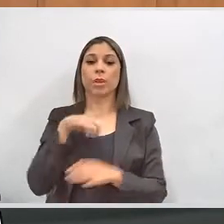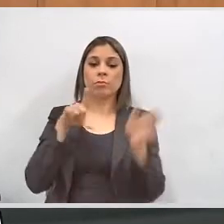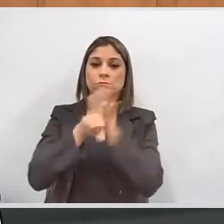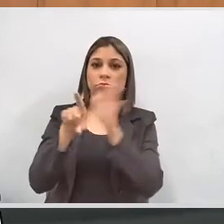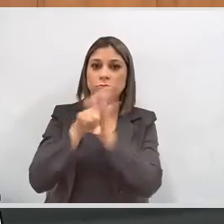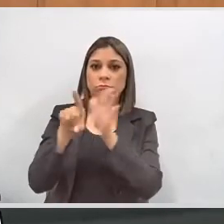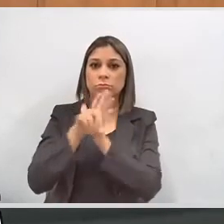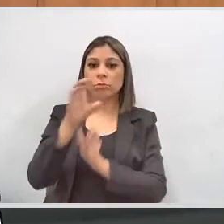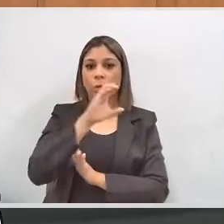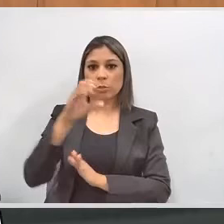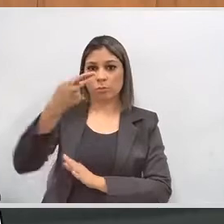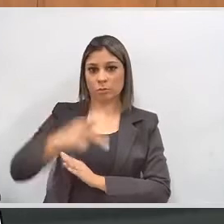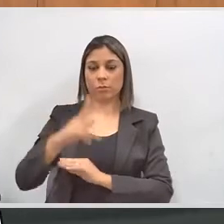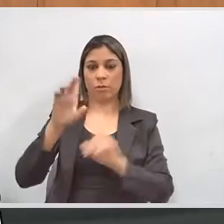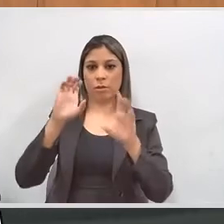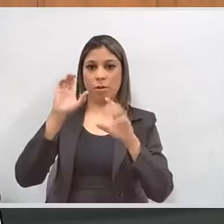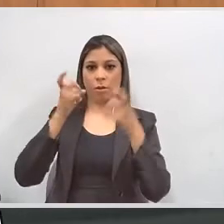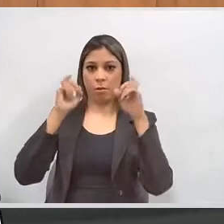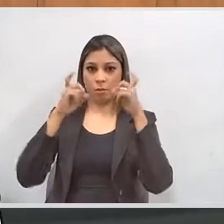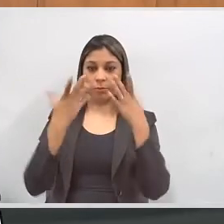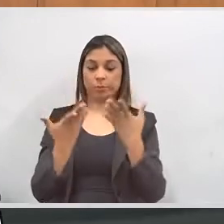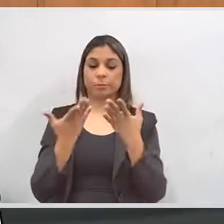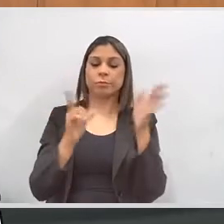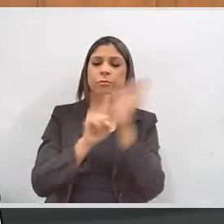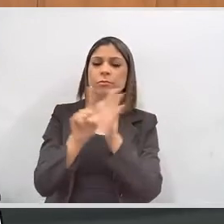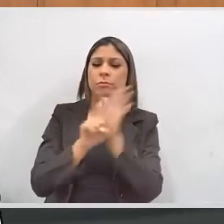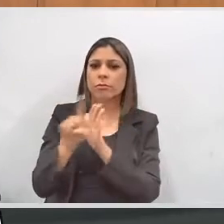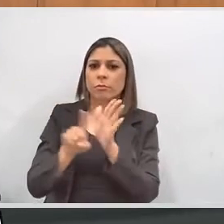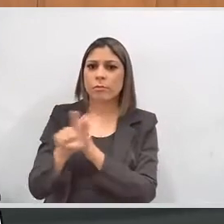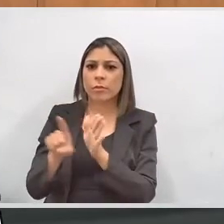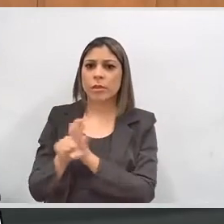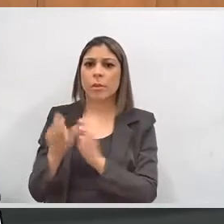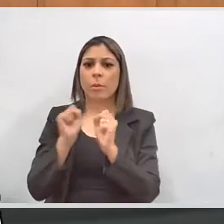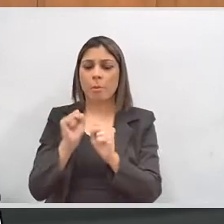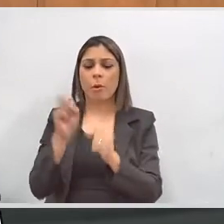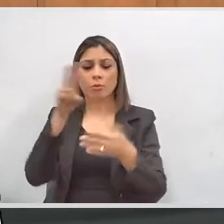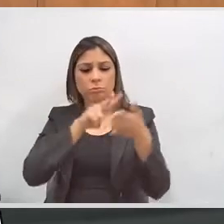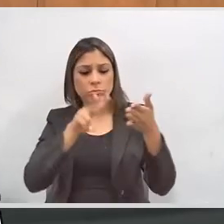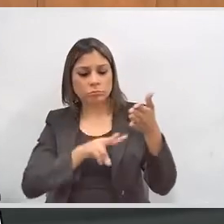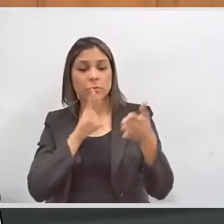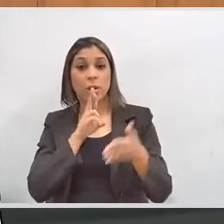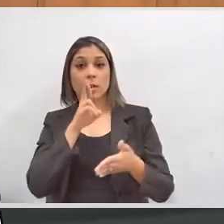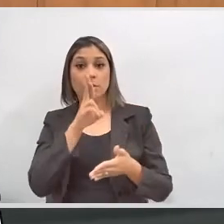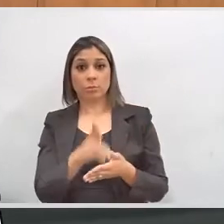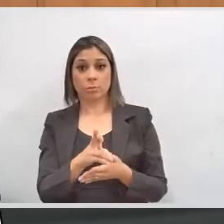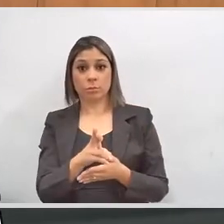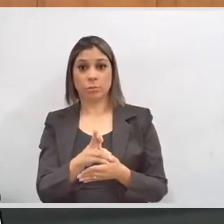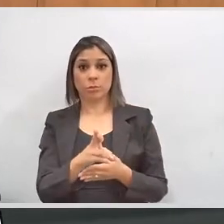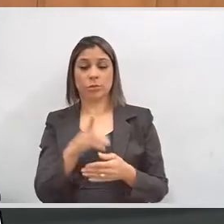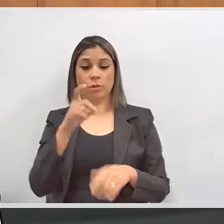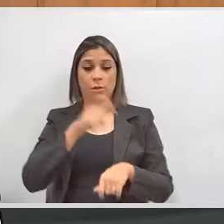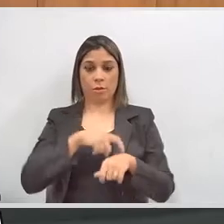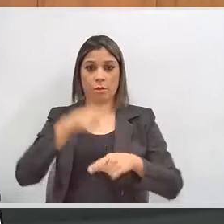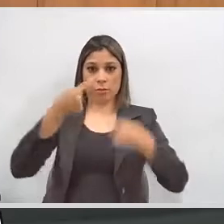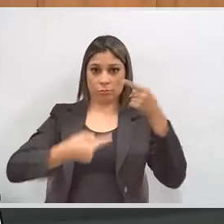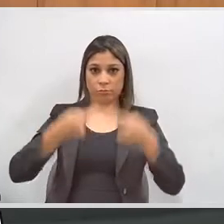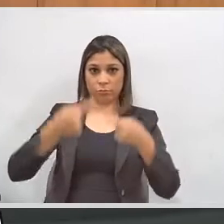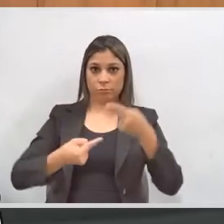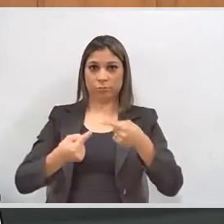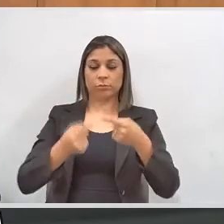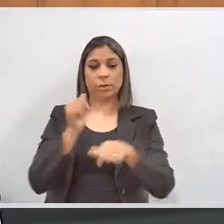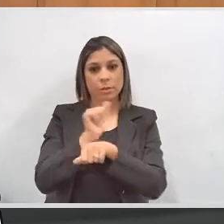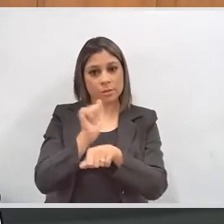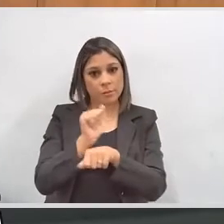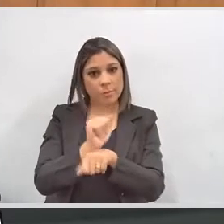encaminhadas à coordenação da reunião. Os questionamentos poderão ser lidos e respondidos em fase de debates.